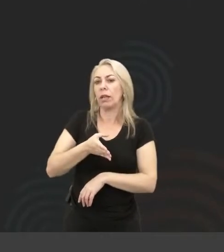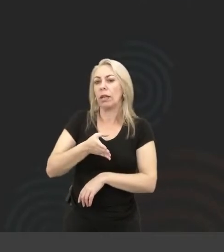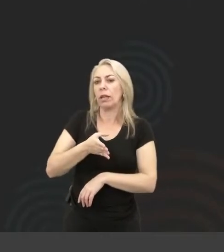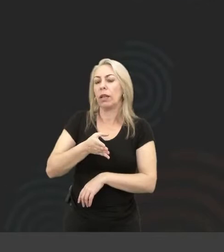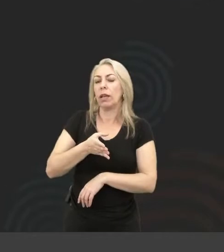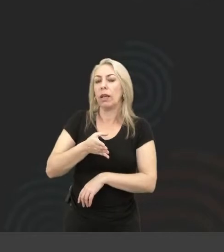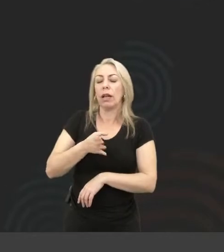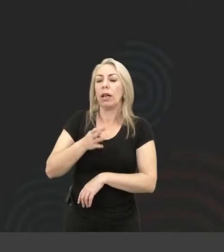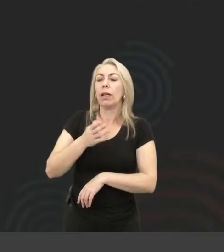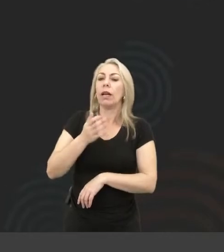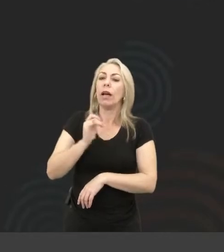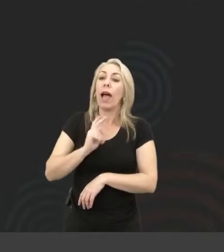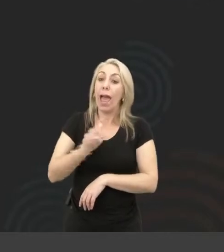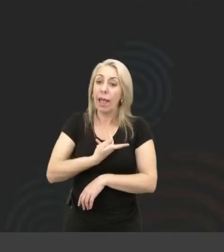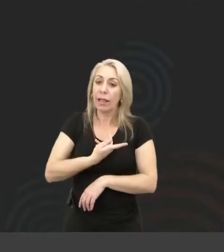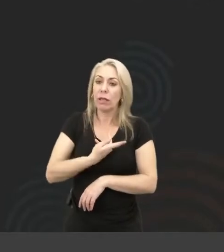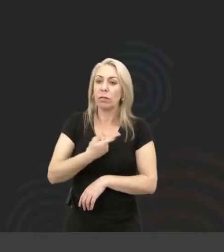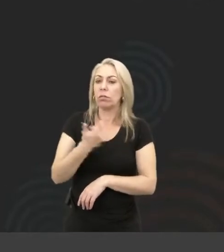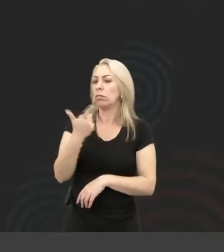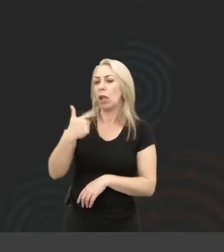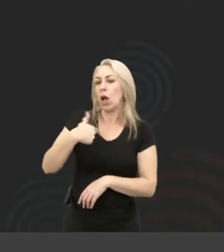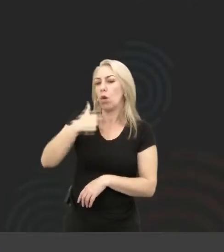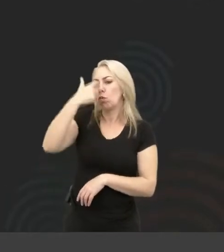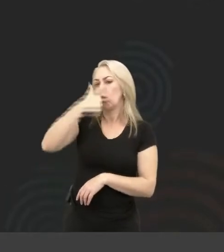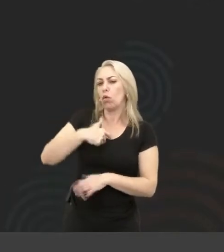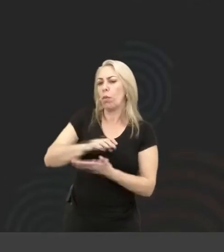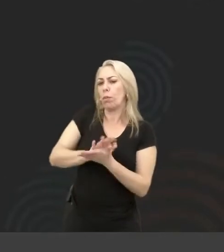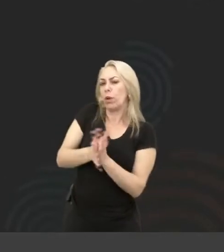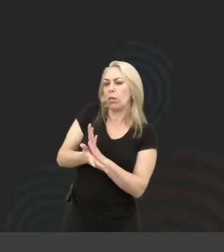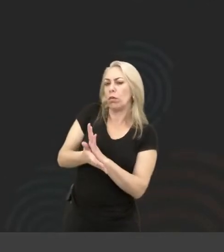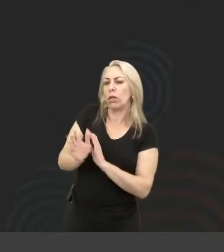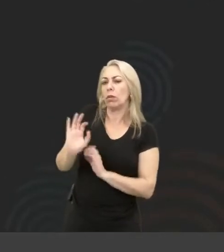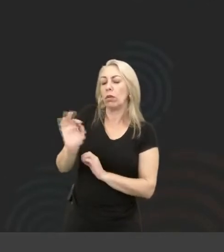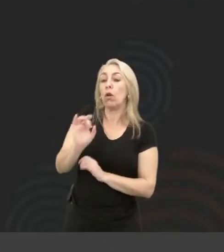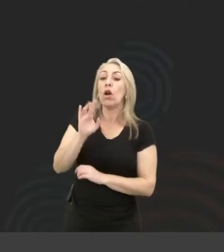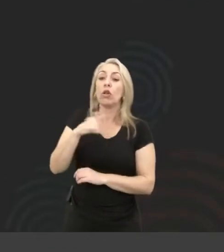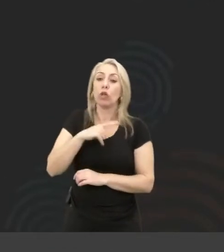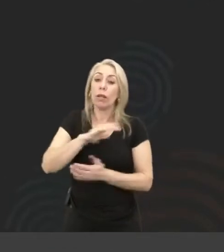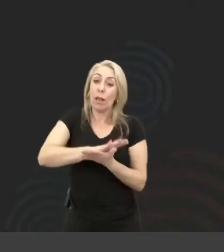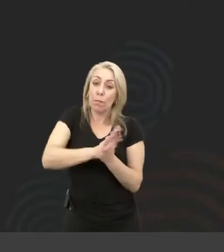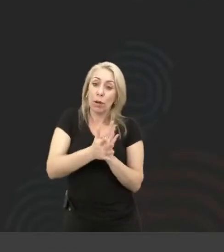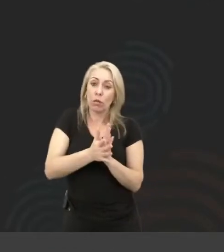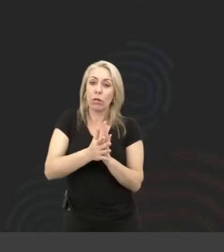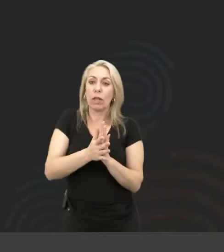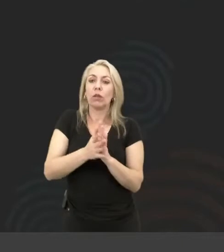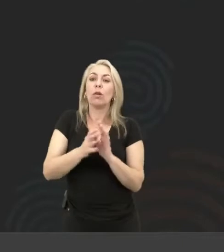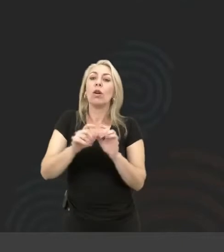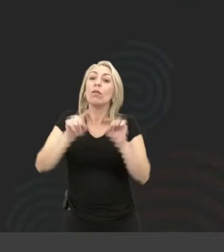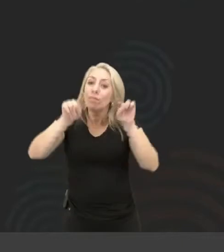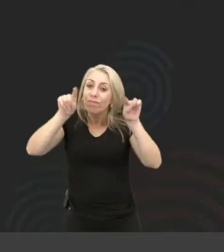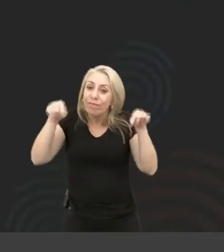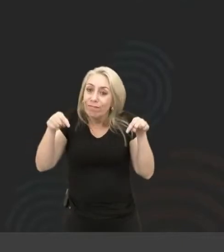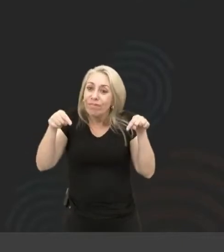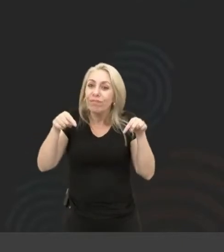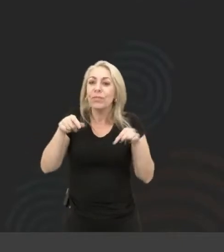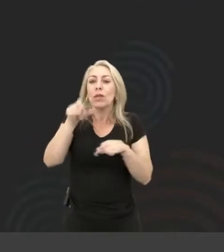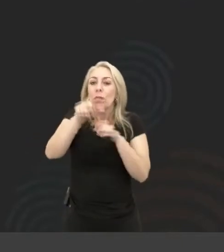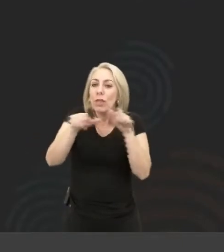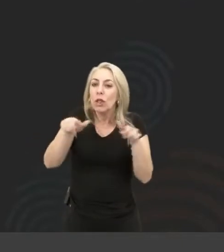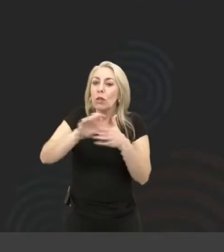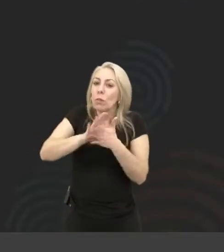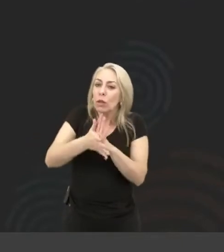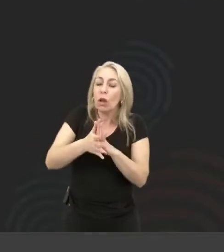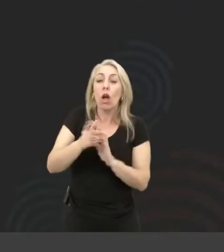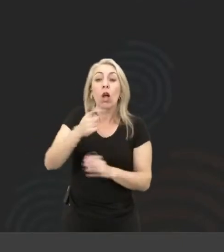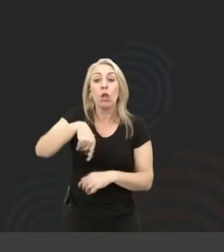favorzinho. Eu só tenho preconceito com gente preconceituosa, deixa eu fazer esse parêntese. Enfim, a gente não tem na